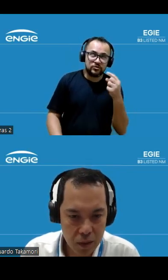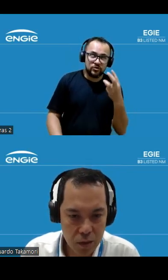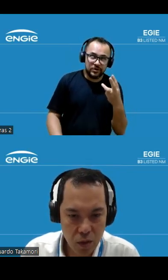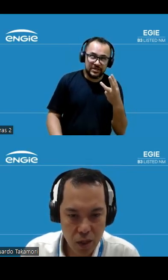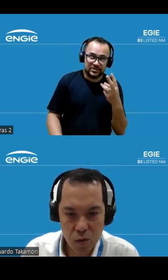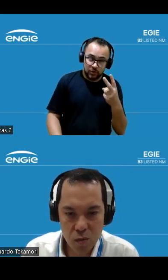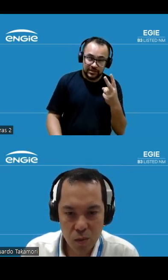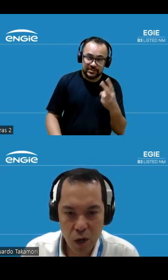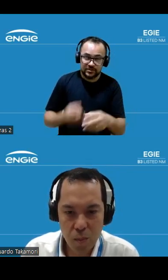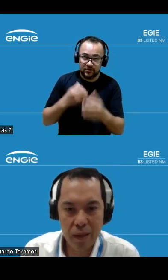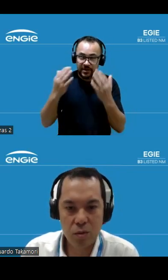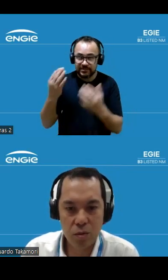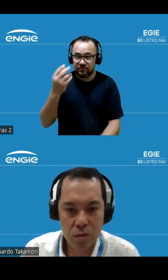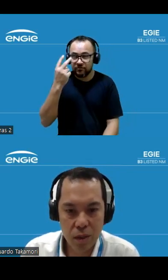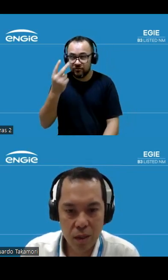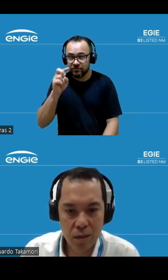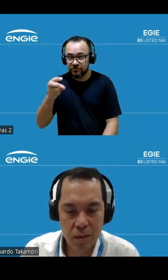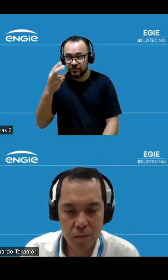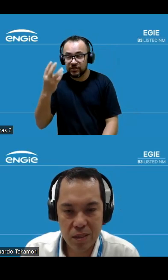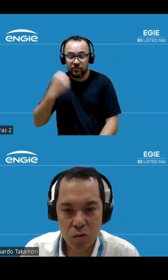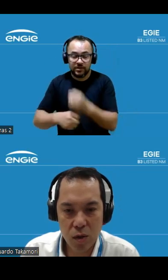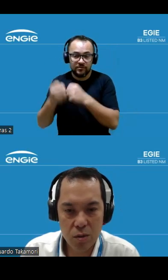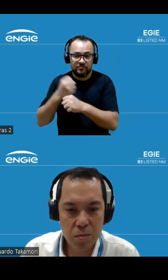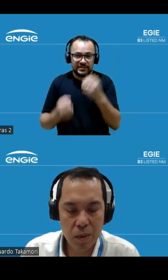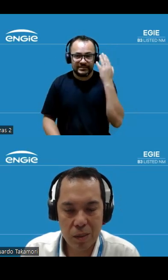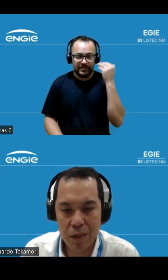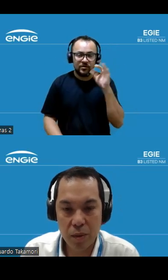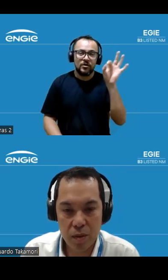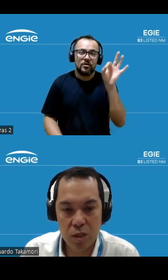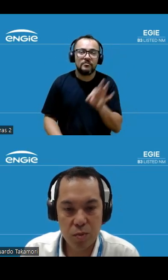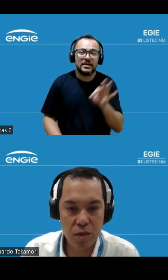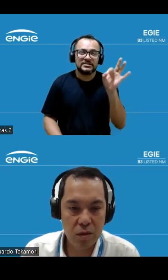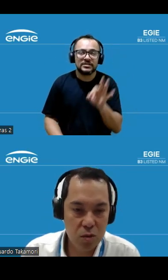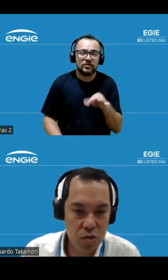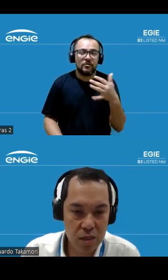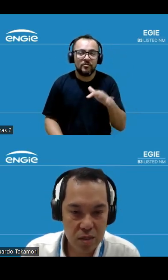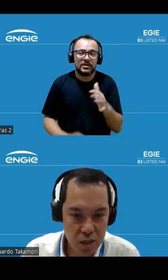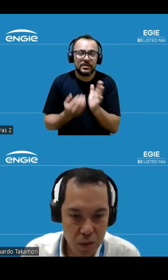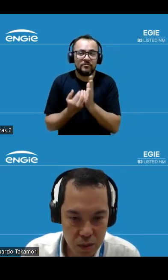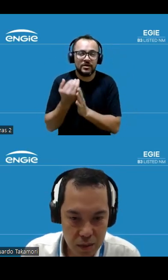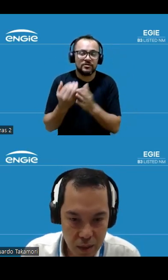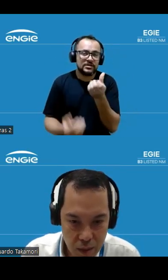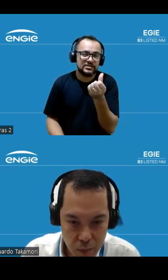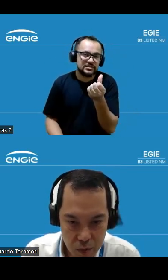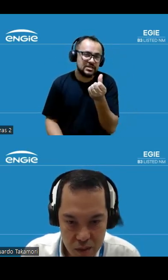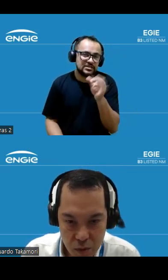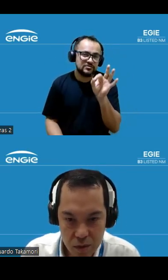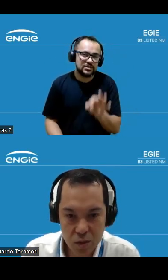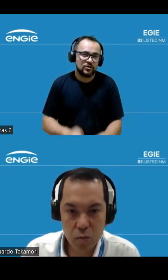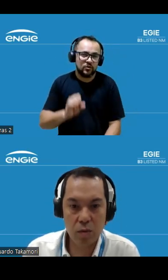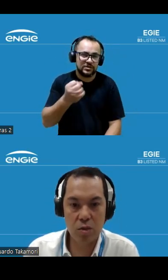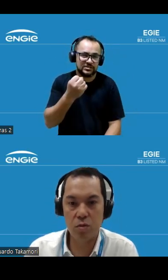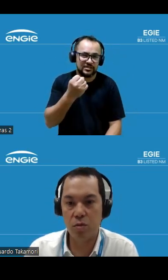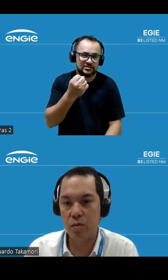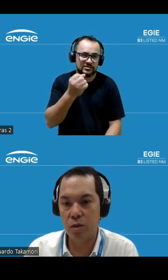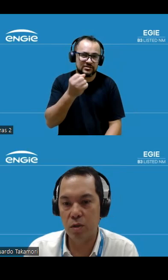a gente tenha um aumento percentual de mais ou menos 6%, de 806 milhões para 855